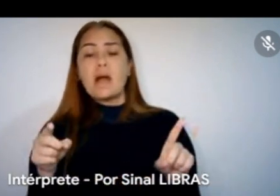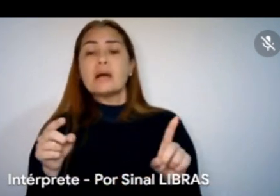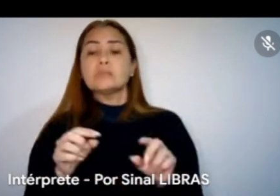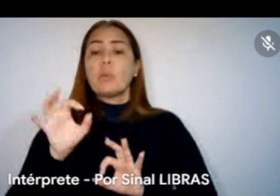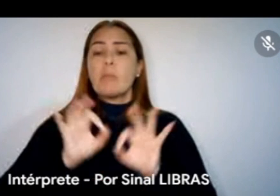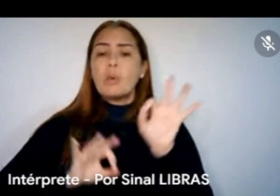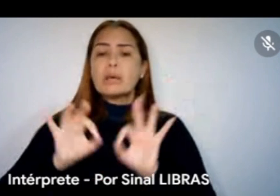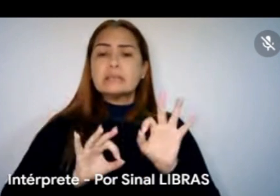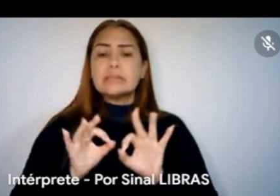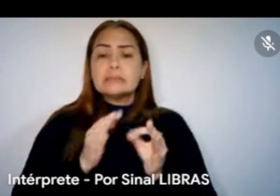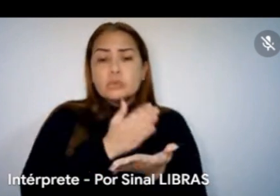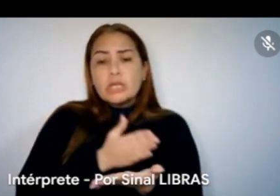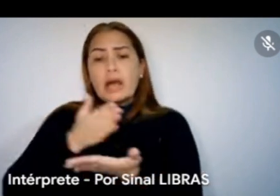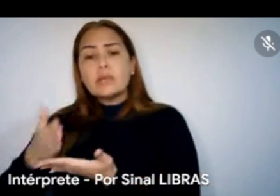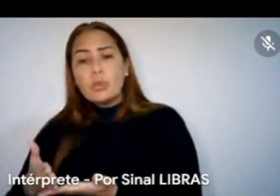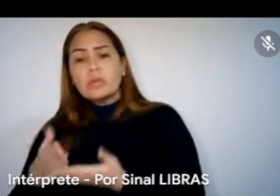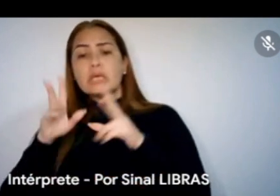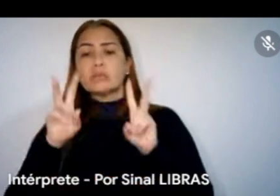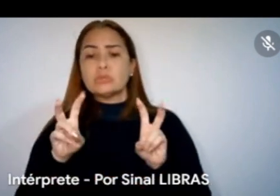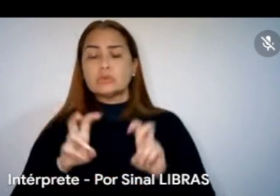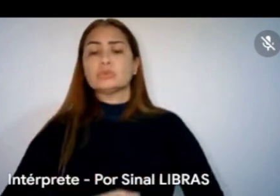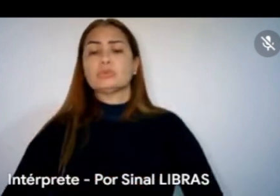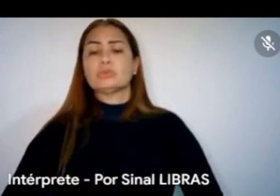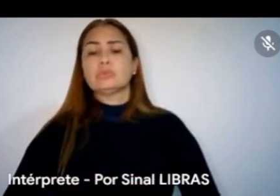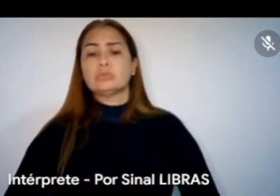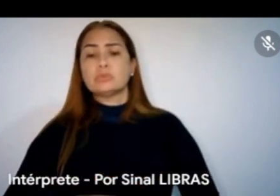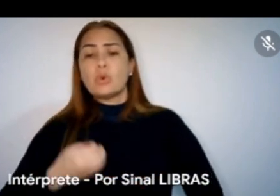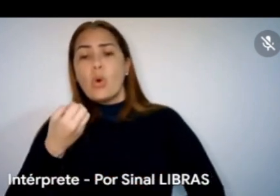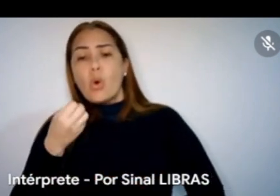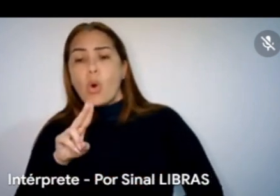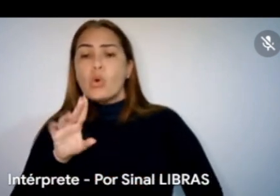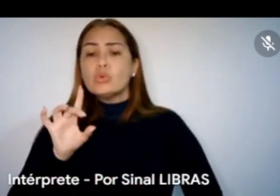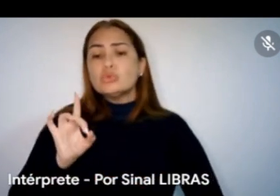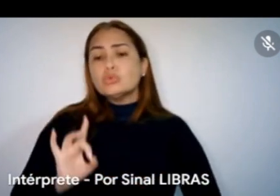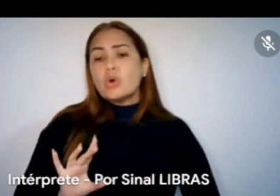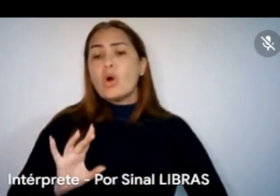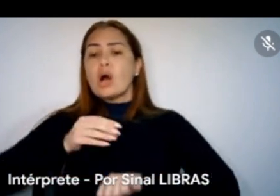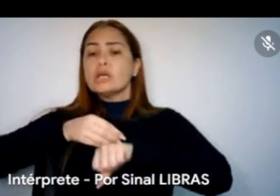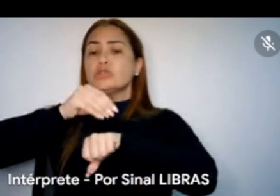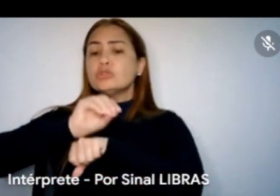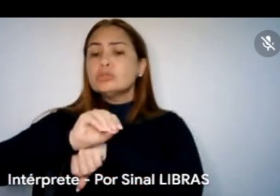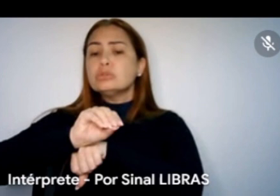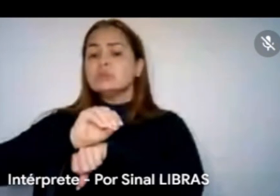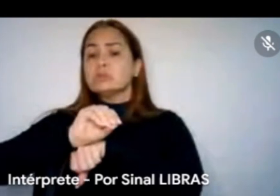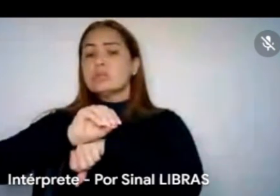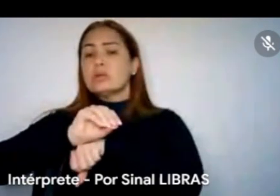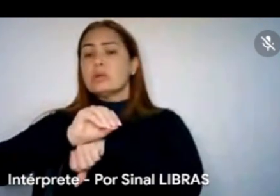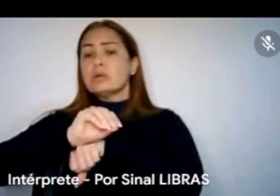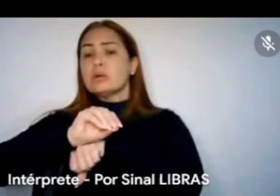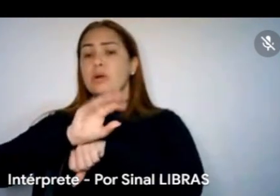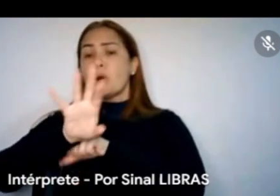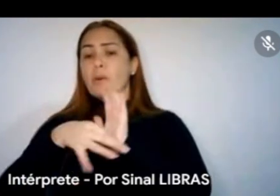para essas questões, ou somente essa sugestão já é algo que possa ser,